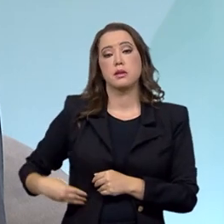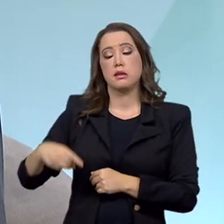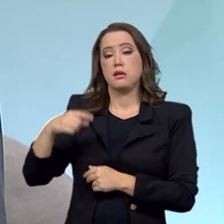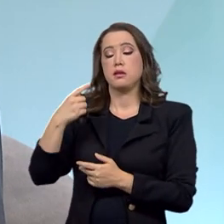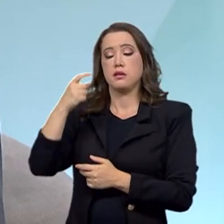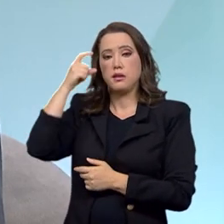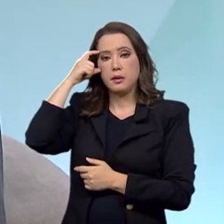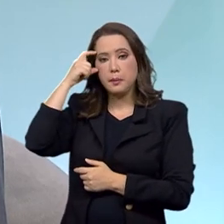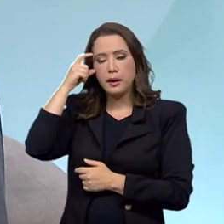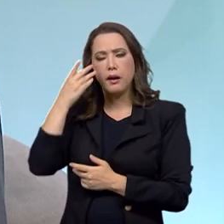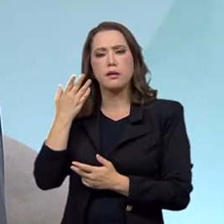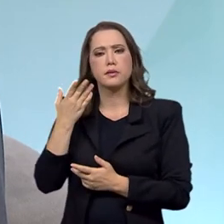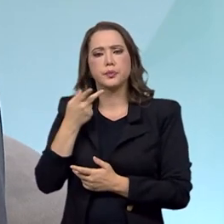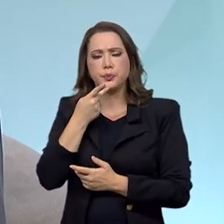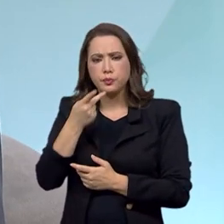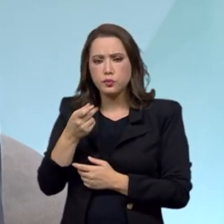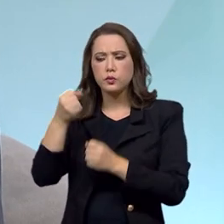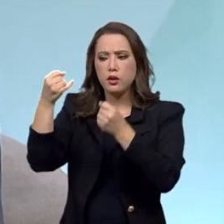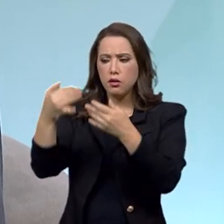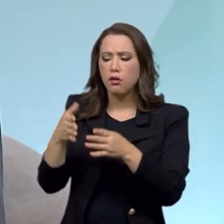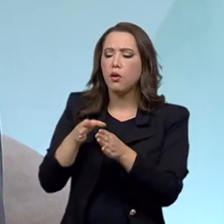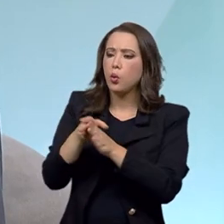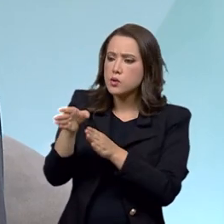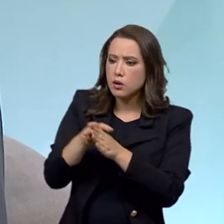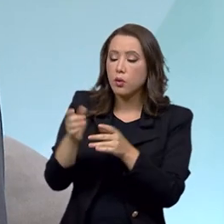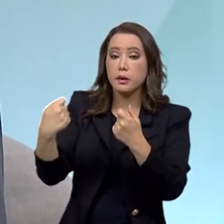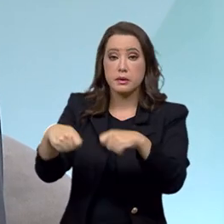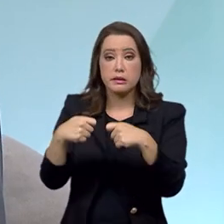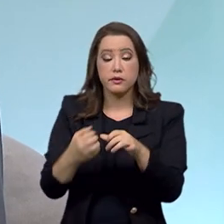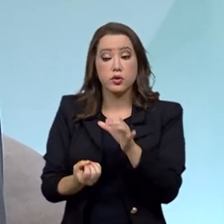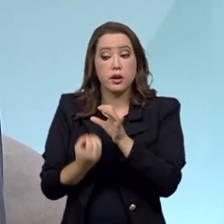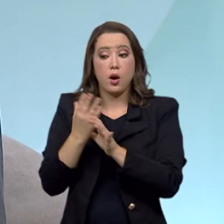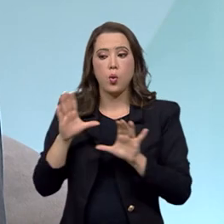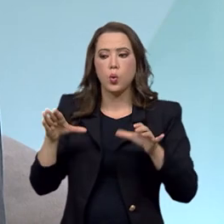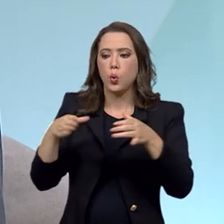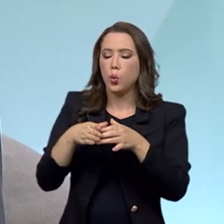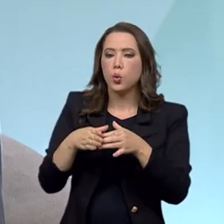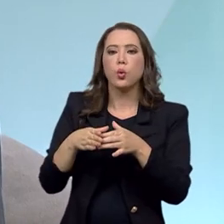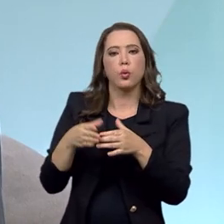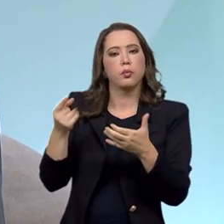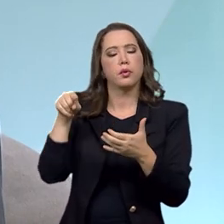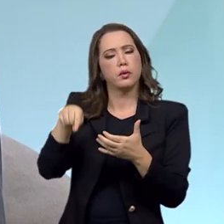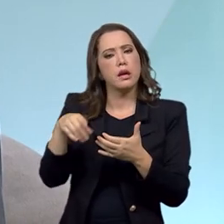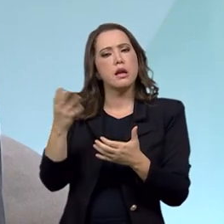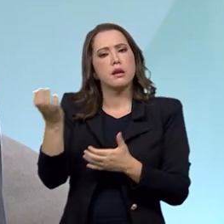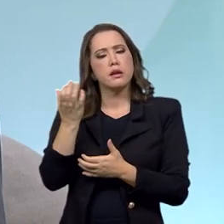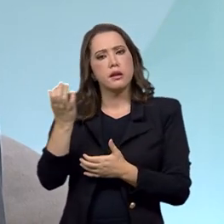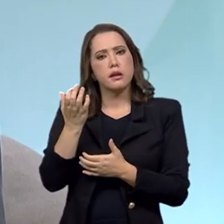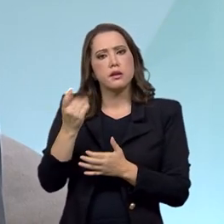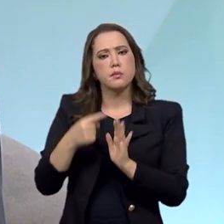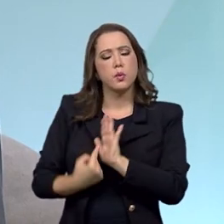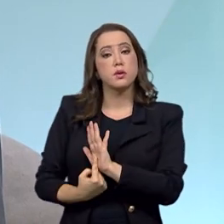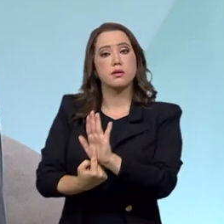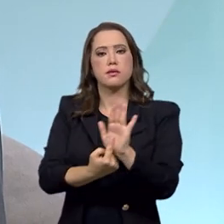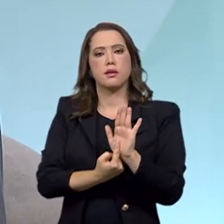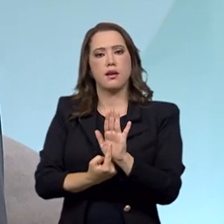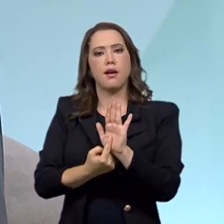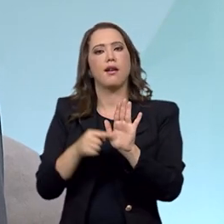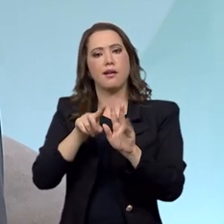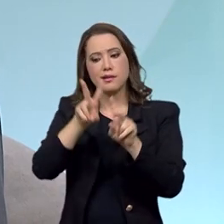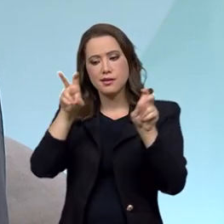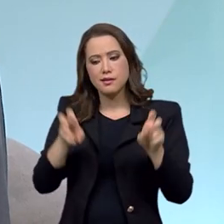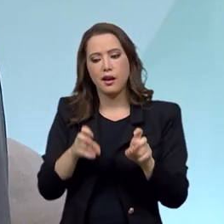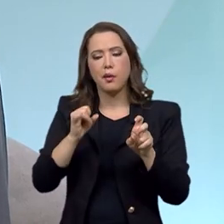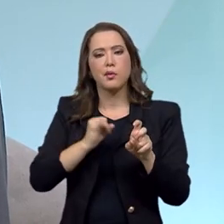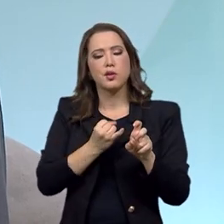quando recomendou a criação e adotou todas as providências para que isso acontecesse, ela quis trazer a questão da doença rara vista de